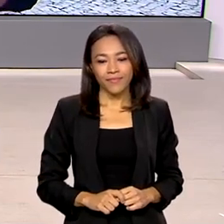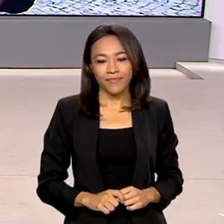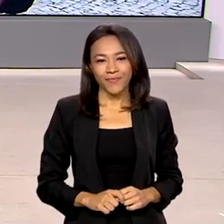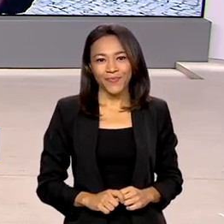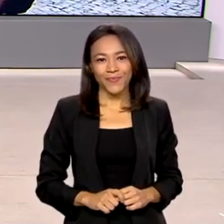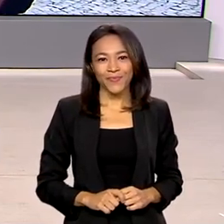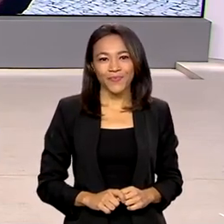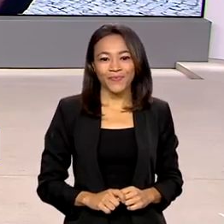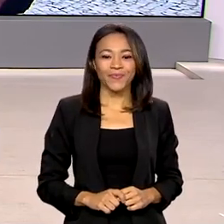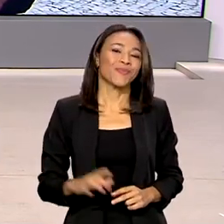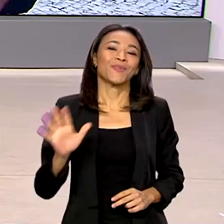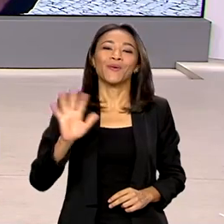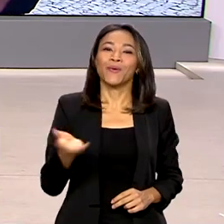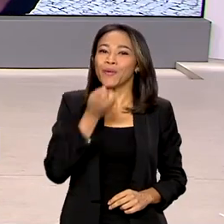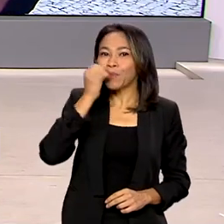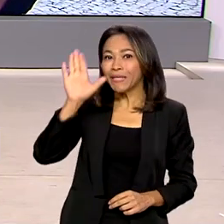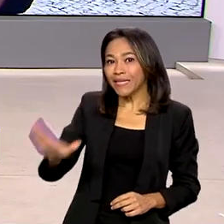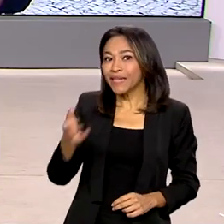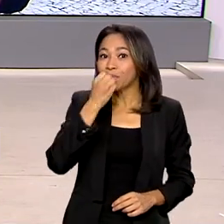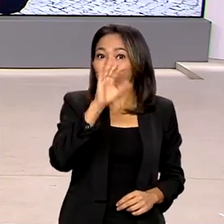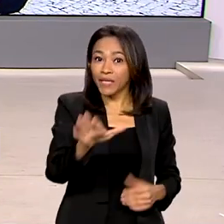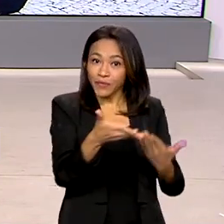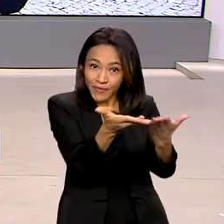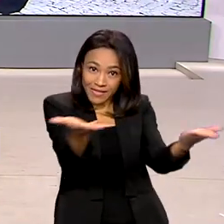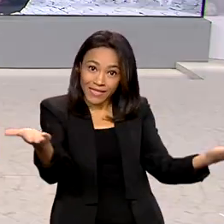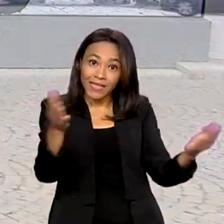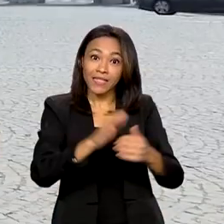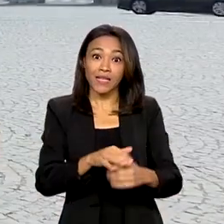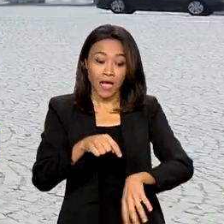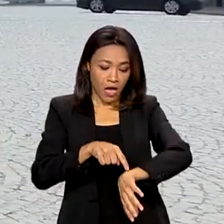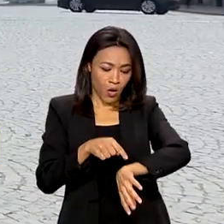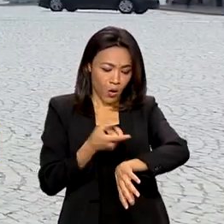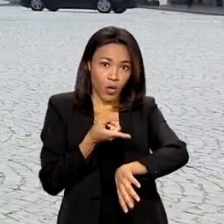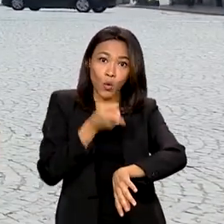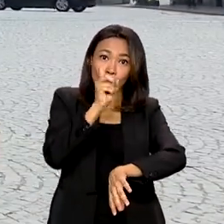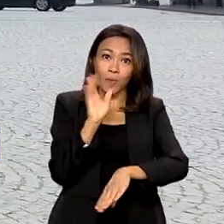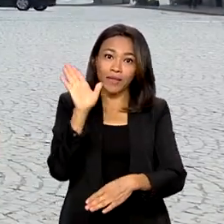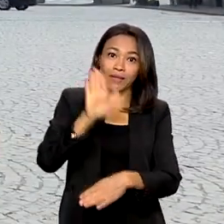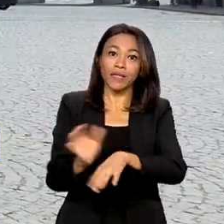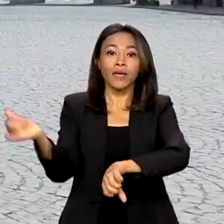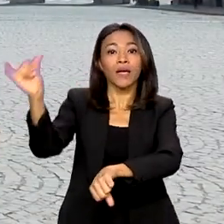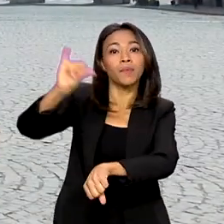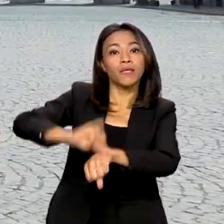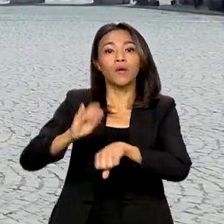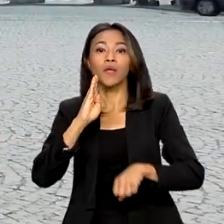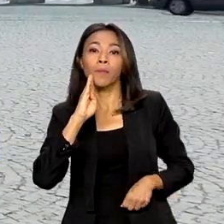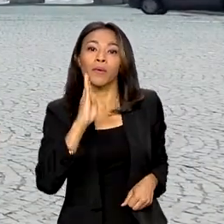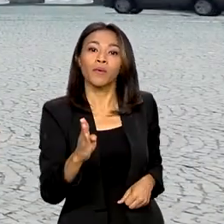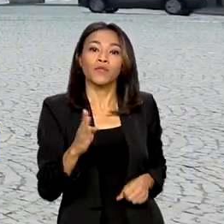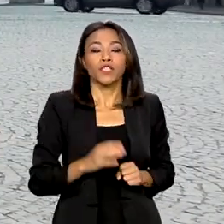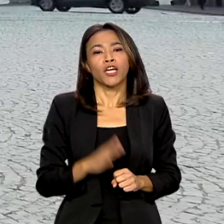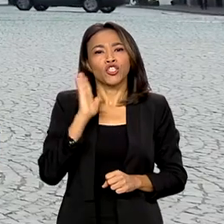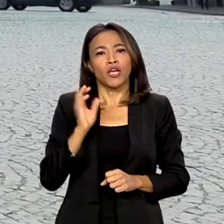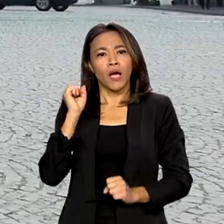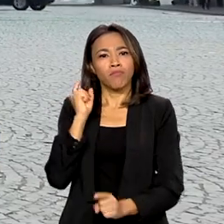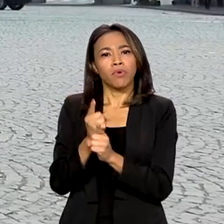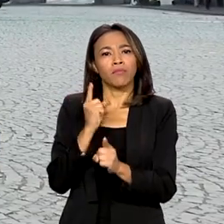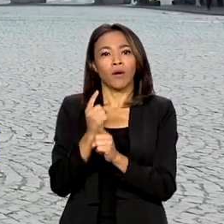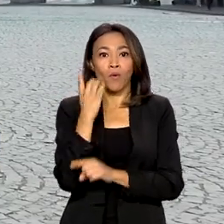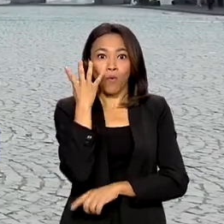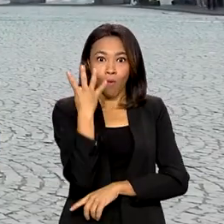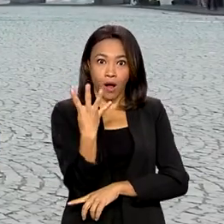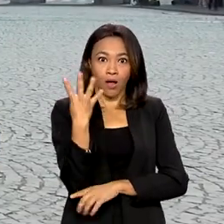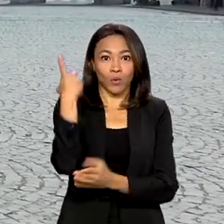Oi, Boa tarde a você, boa tarde a todos. Agora, pouco mais de uma da tarde, aqui em Bruxelas, o presidente Lula está já em seu quarto compromisso